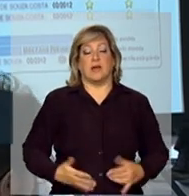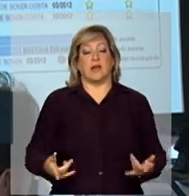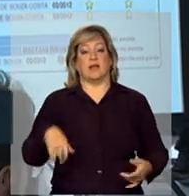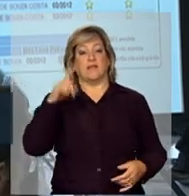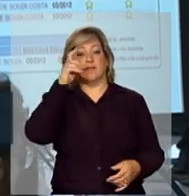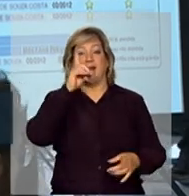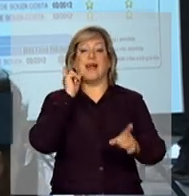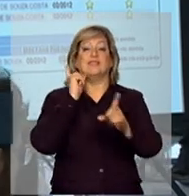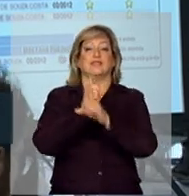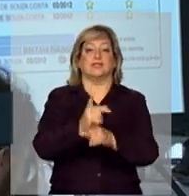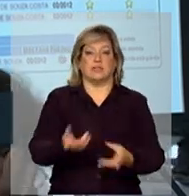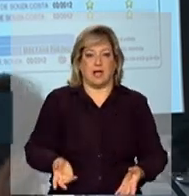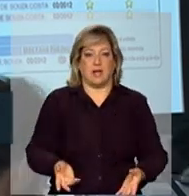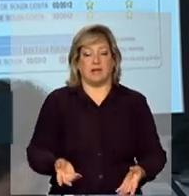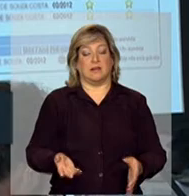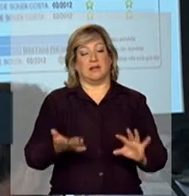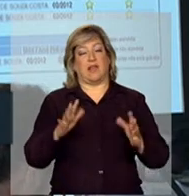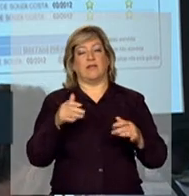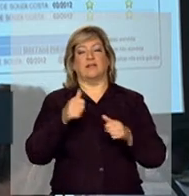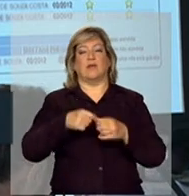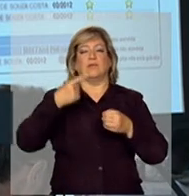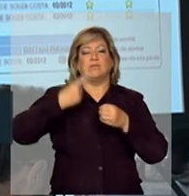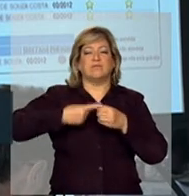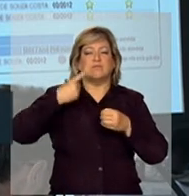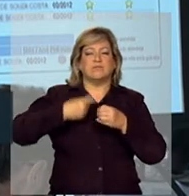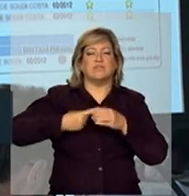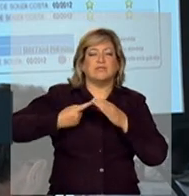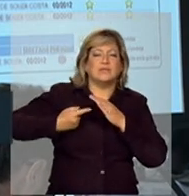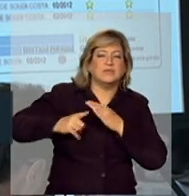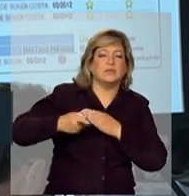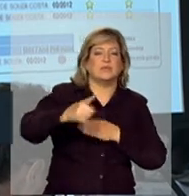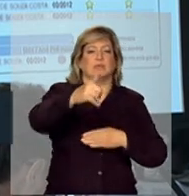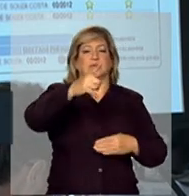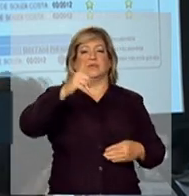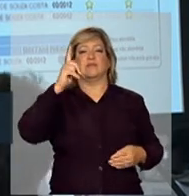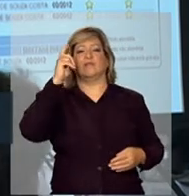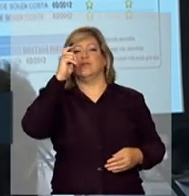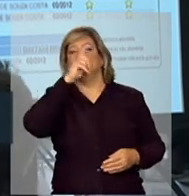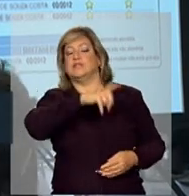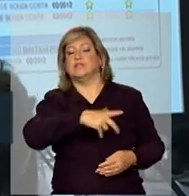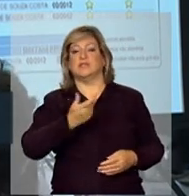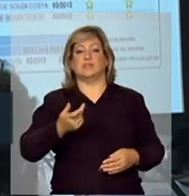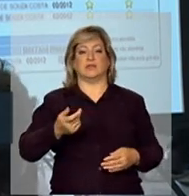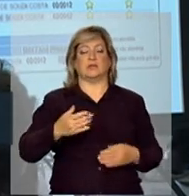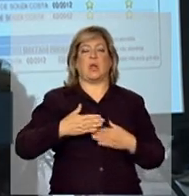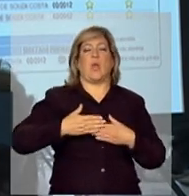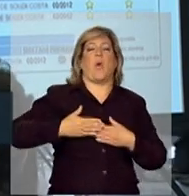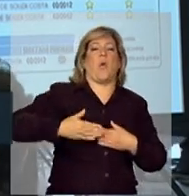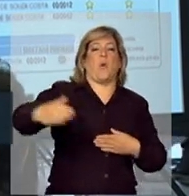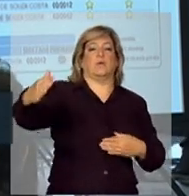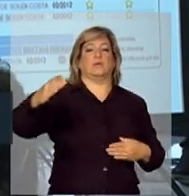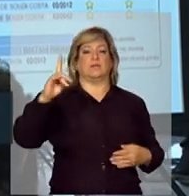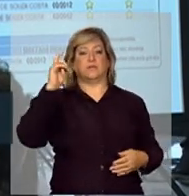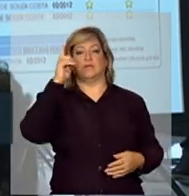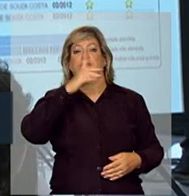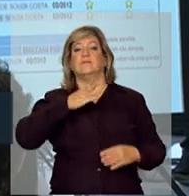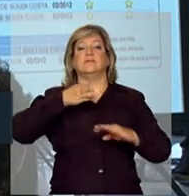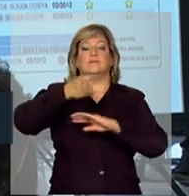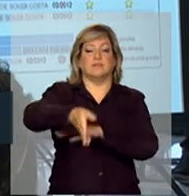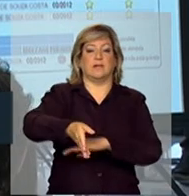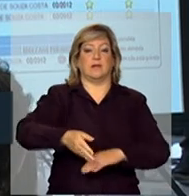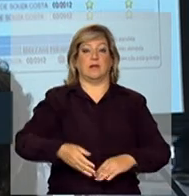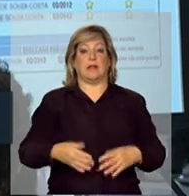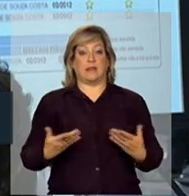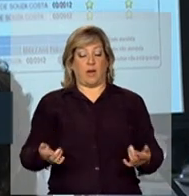difícil de localizar. provavelmente está no último lugar no campo, no lugar mais longe do Linhão, no lugar de mais difícil acesso. Então,